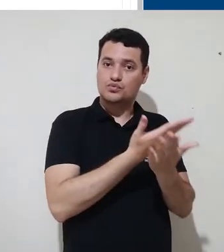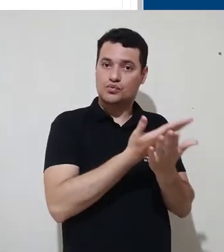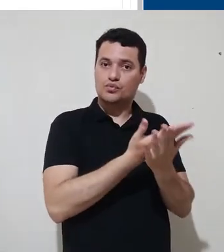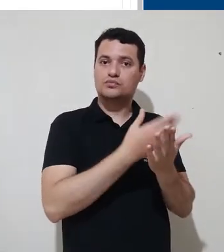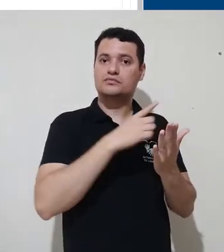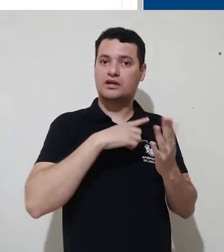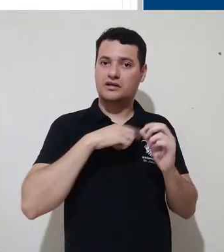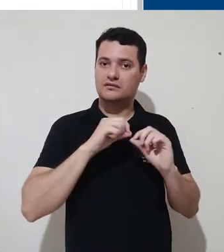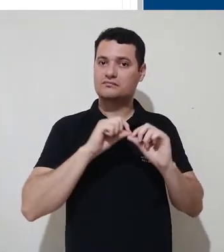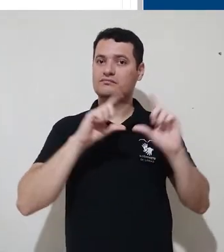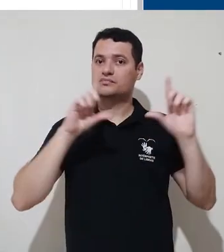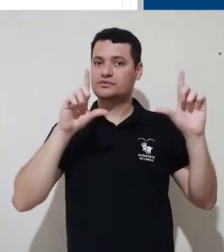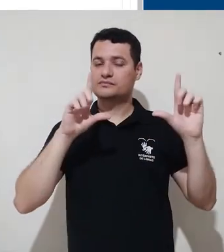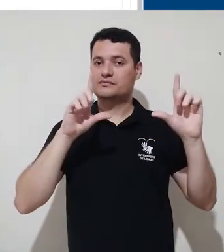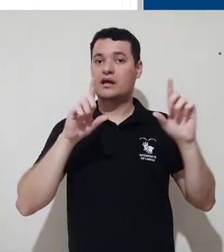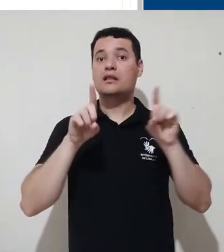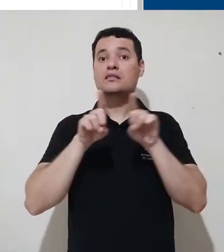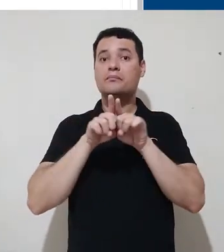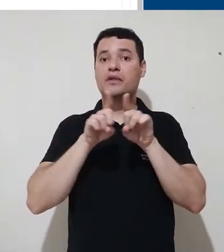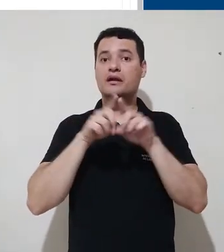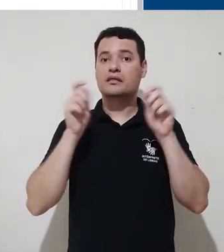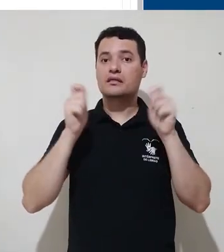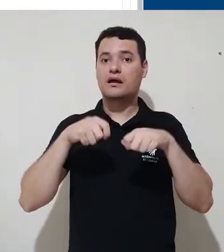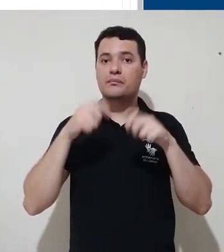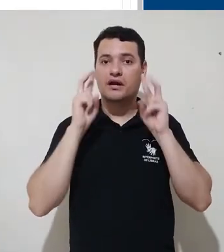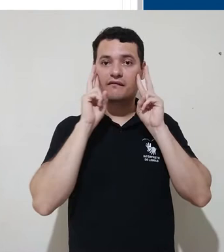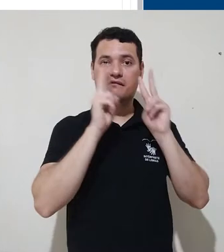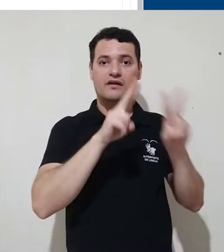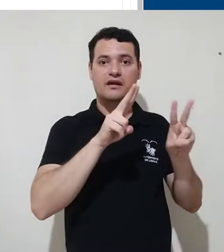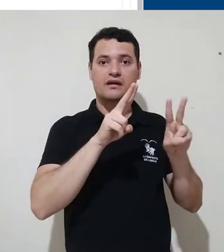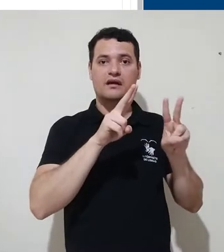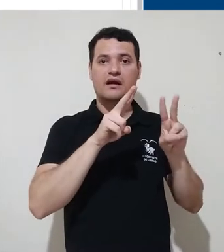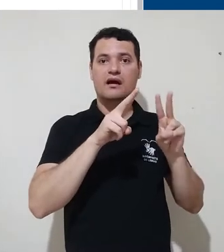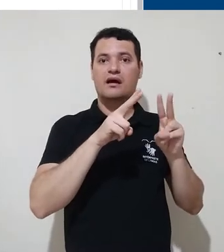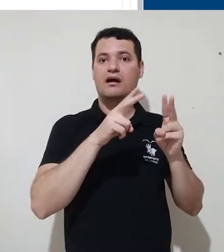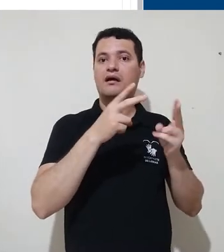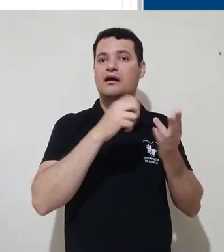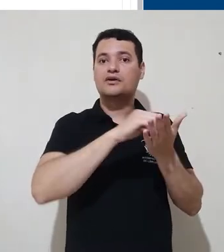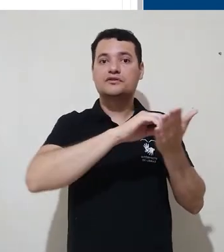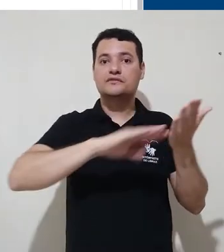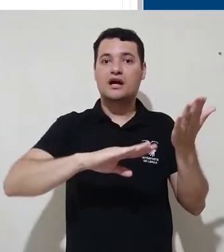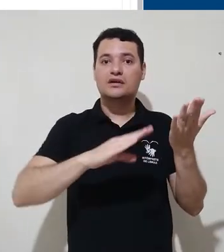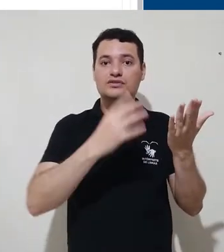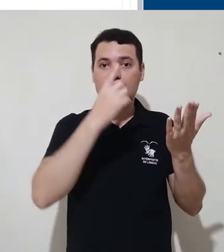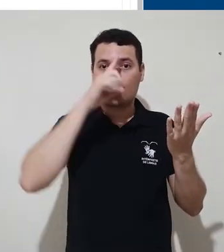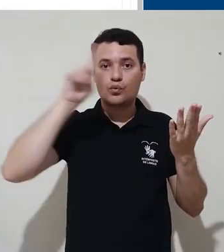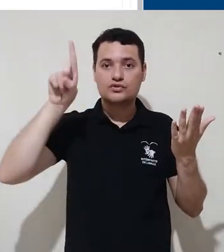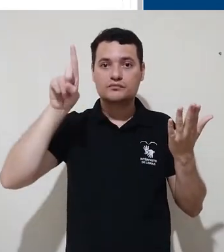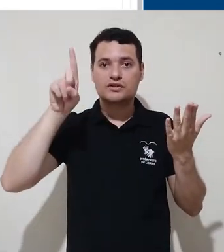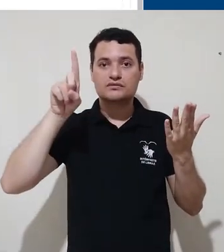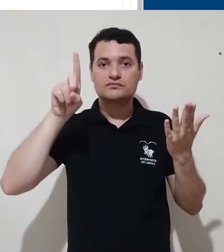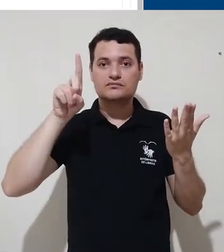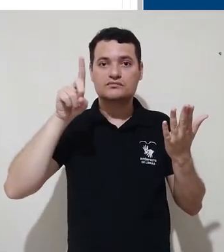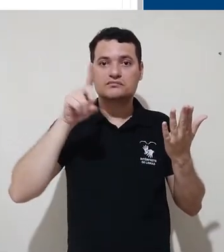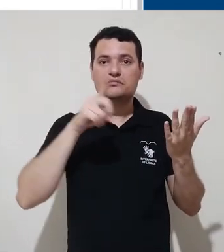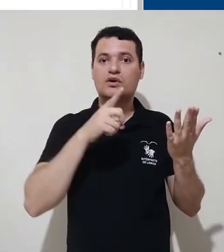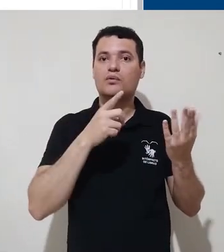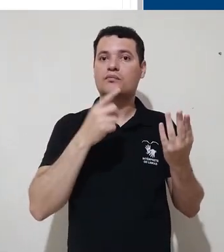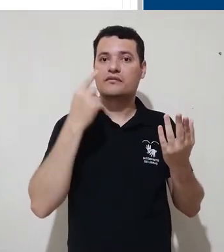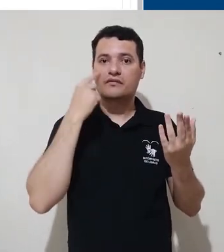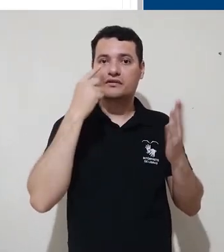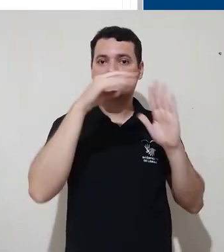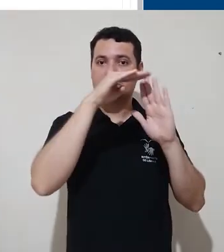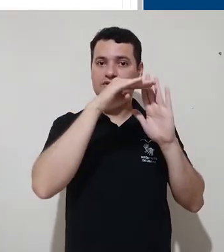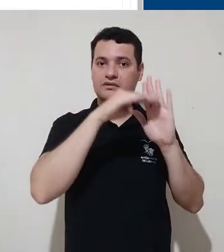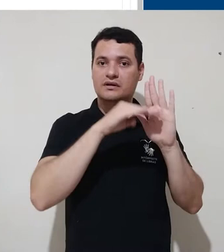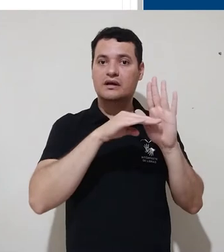inserido. Também é possível ver dados como últimas atividades, acesso ao site, de acesso ao